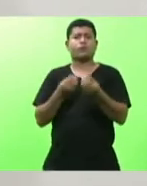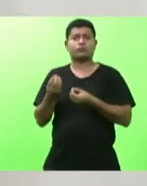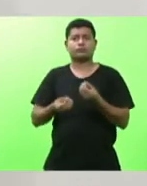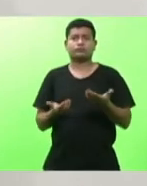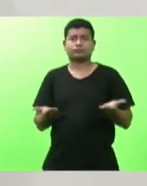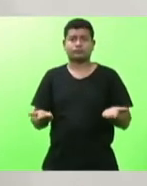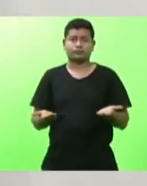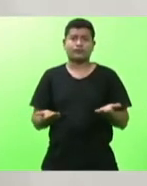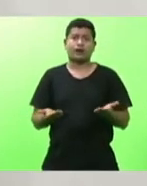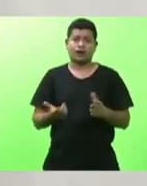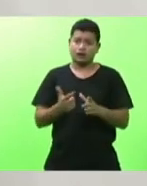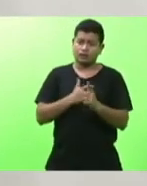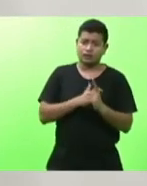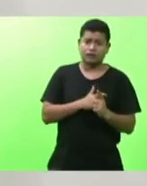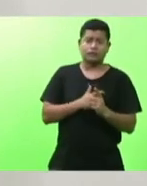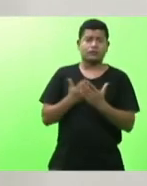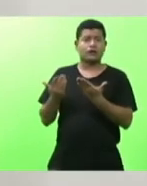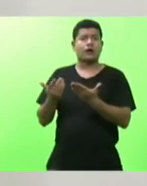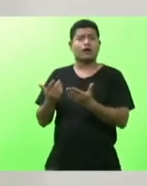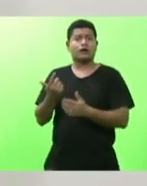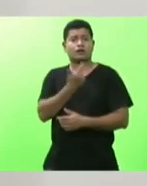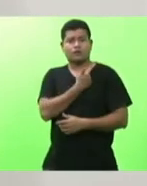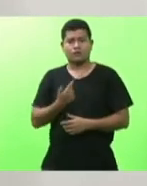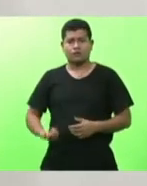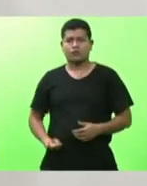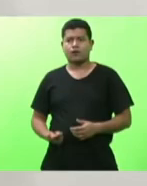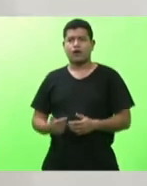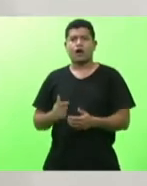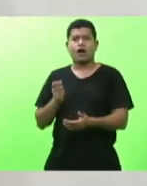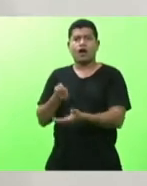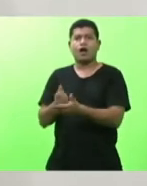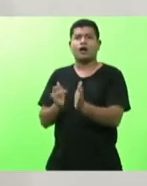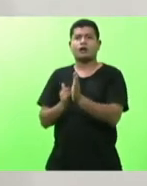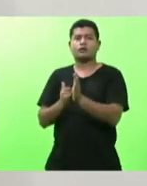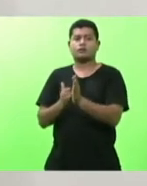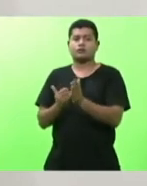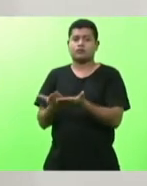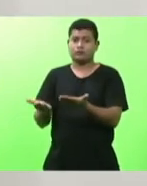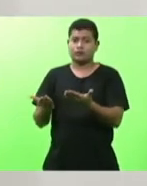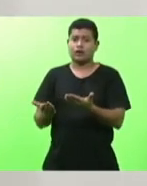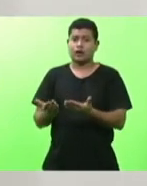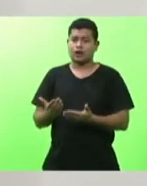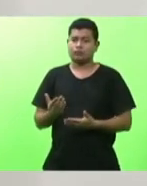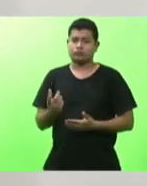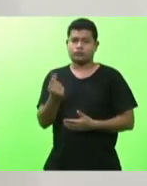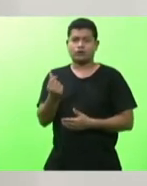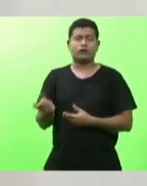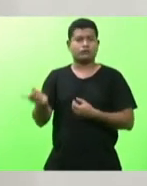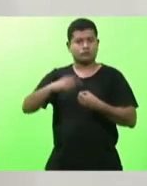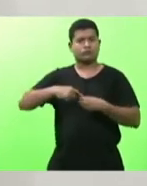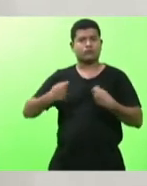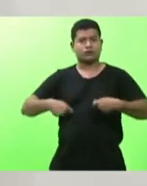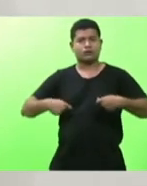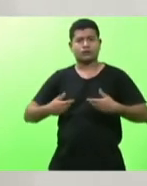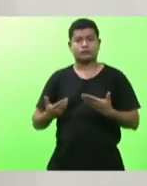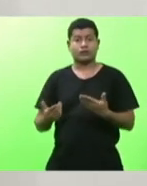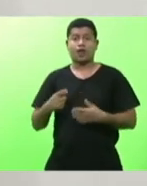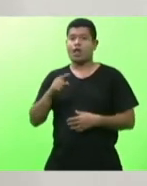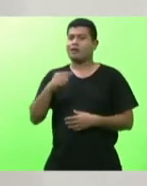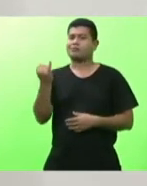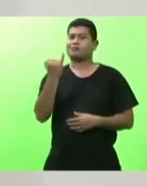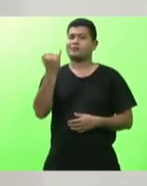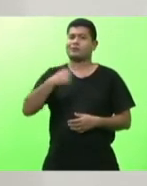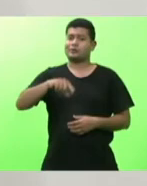devendo o governo vai para cima vai começar a desapropriar o que ele tem então ela é muito importante nós temos esses